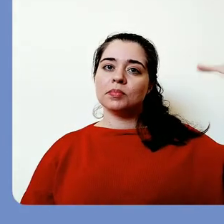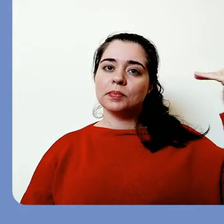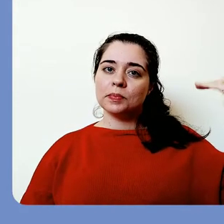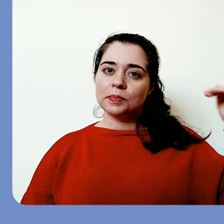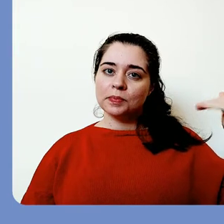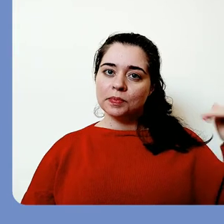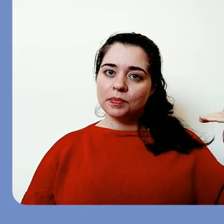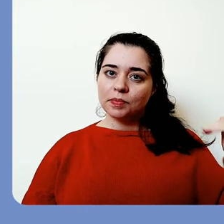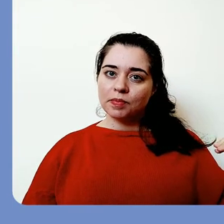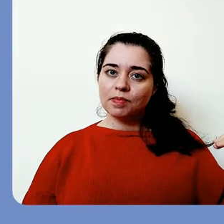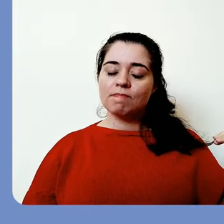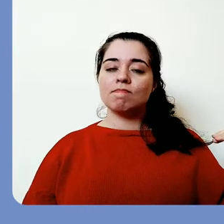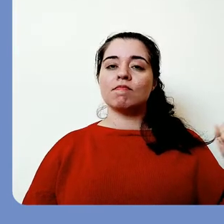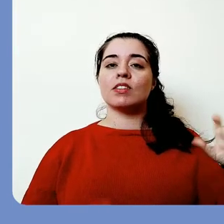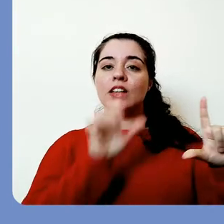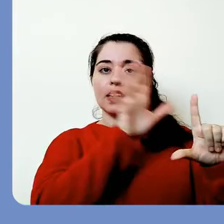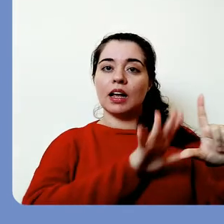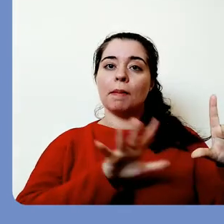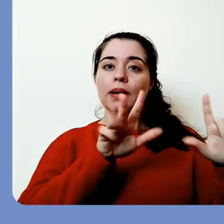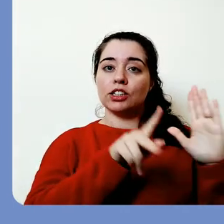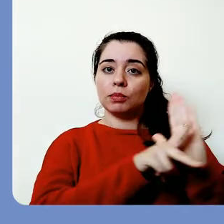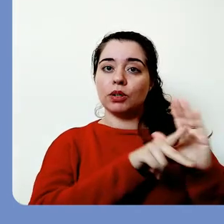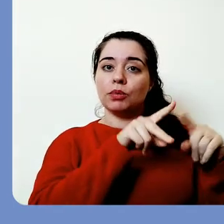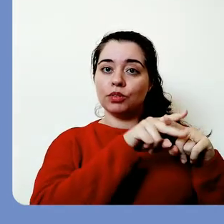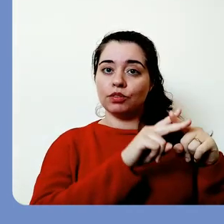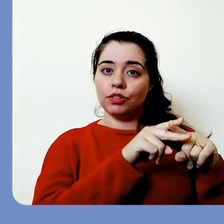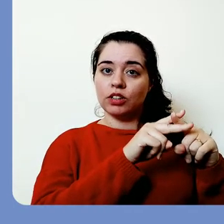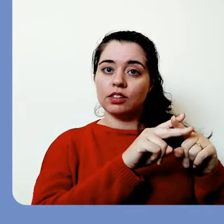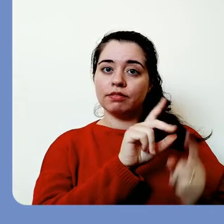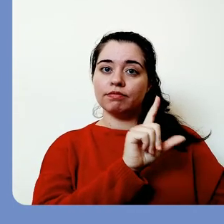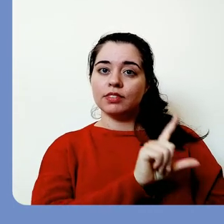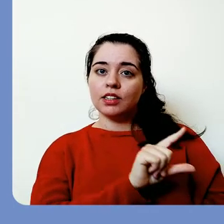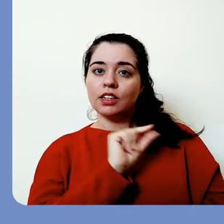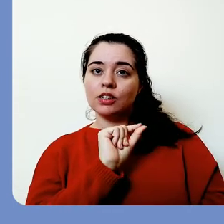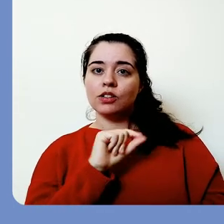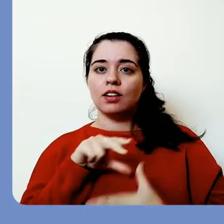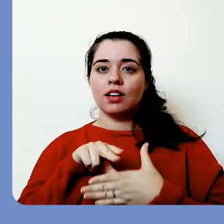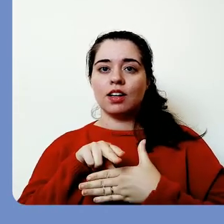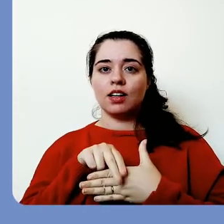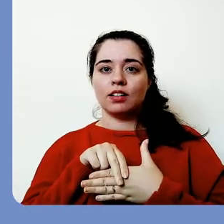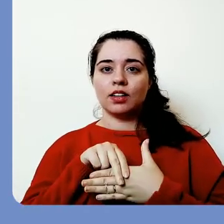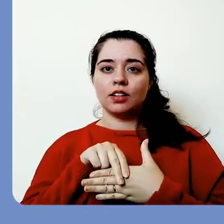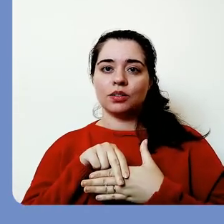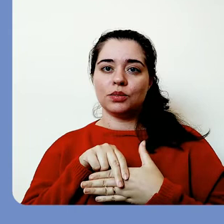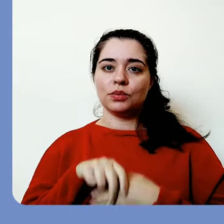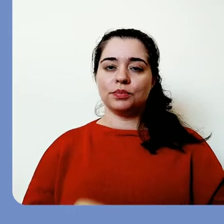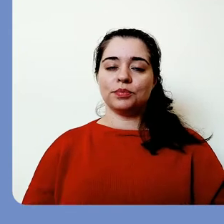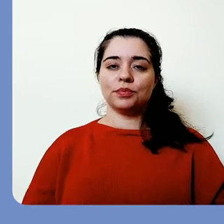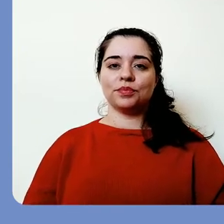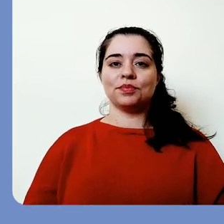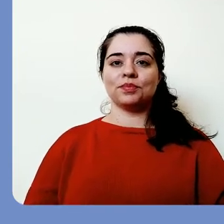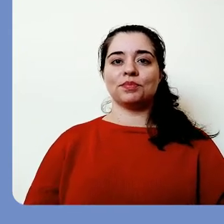Nas abas laterais à sua esquerda na página de configurações, selecione o item anexos.